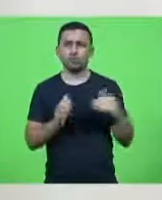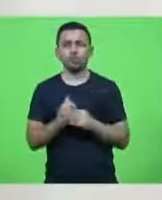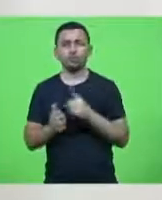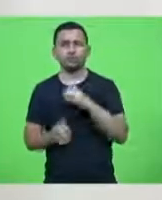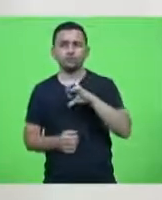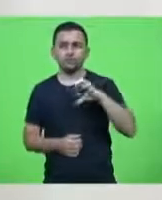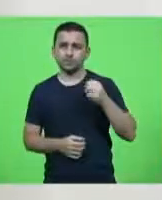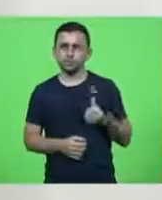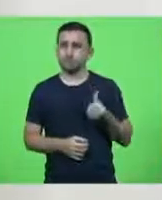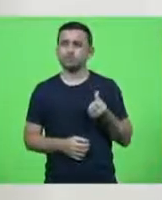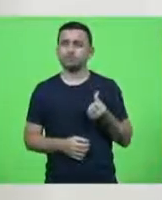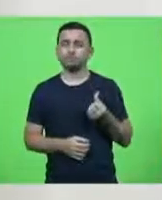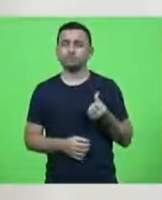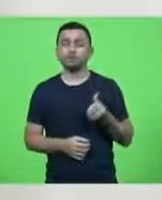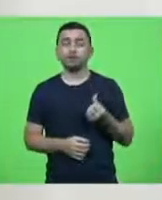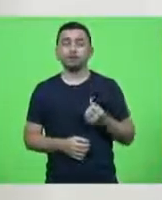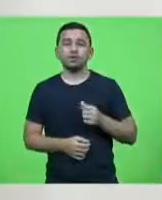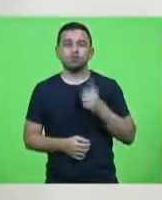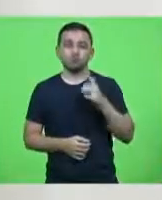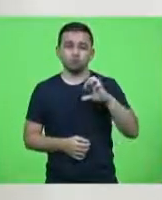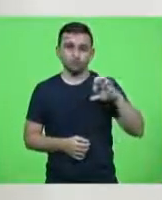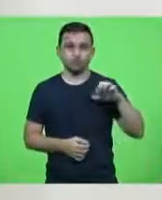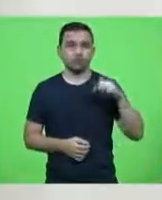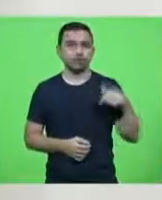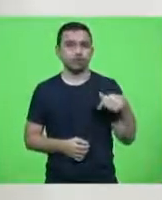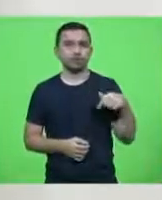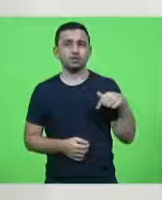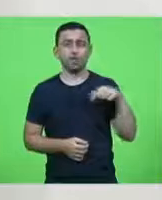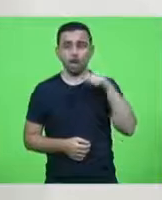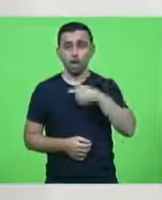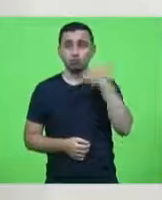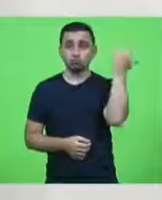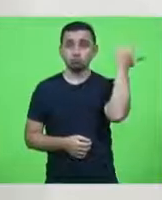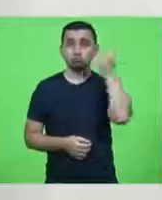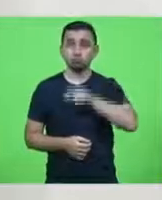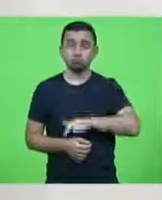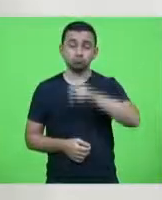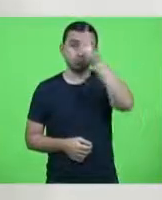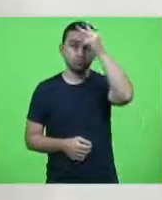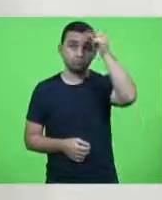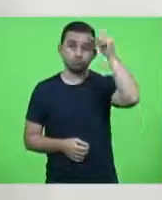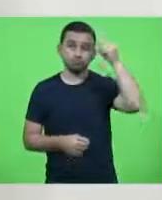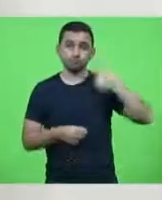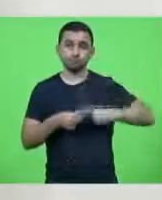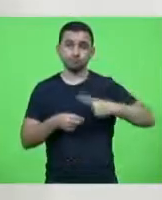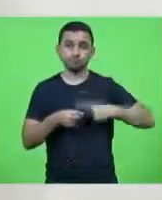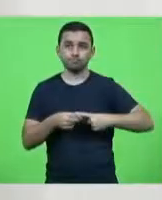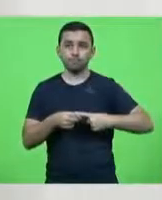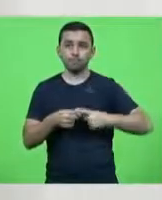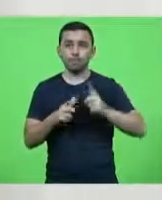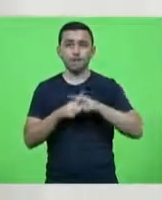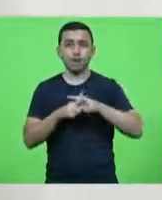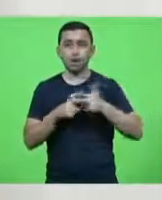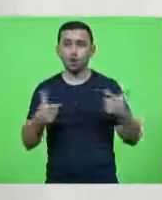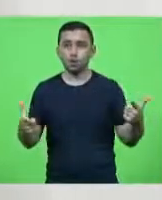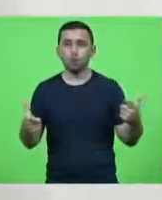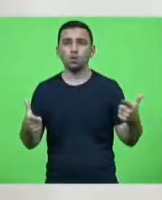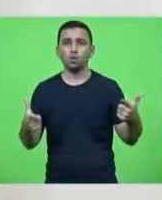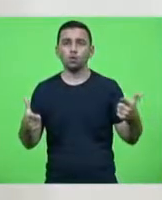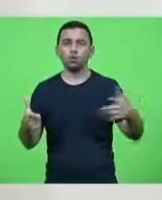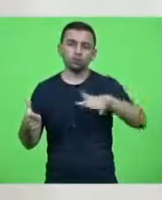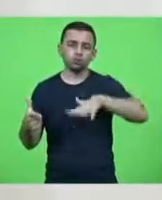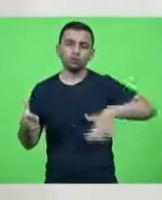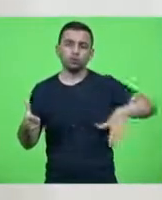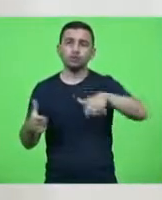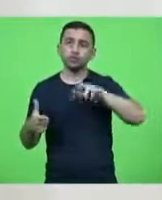Em 97, ele foi eleito prefeito do município, do maior município da nossa